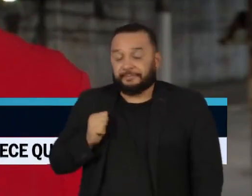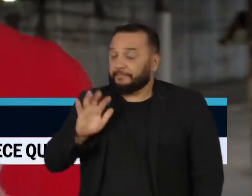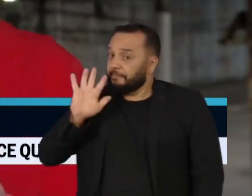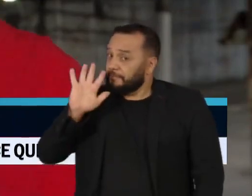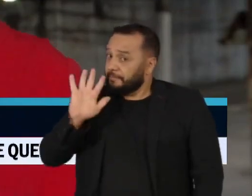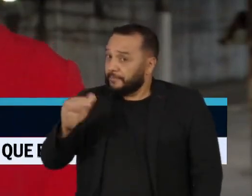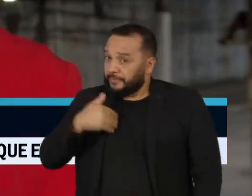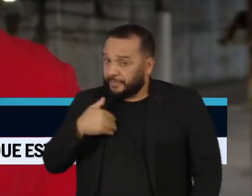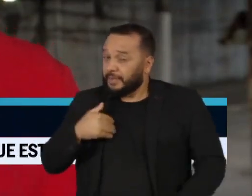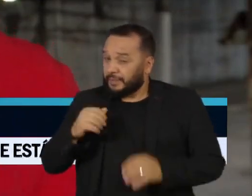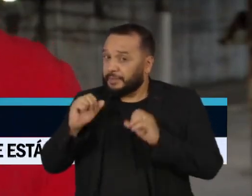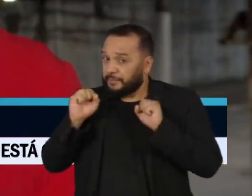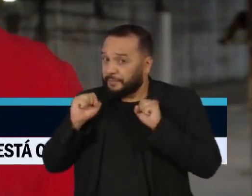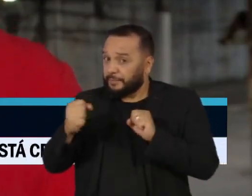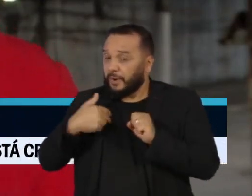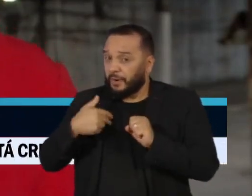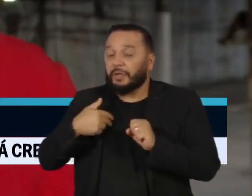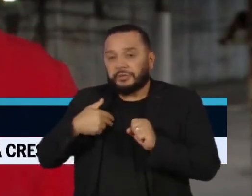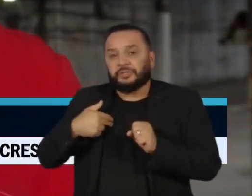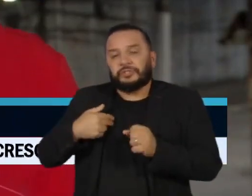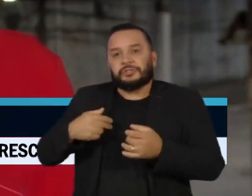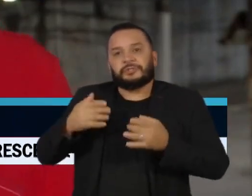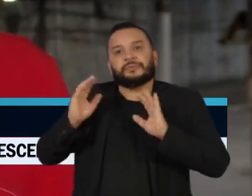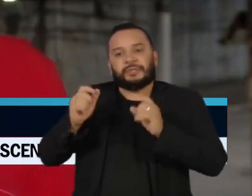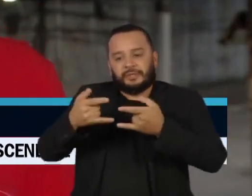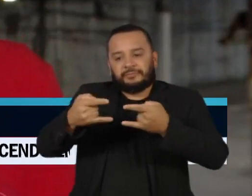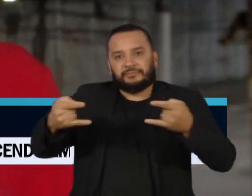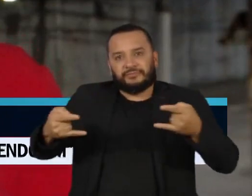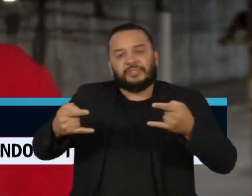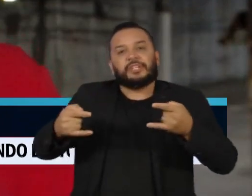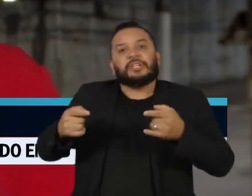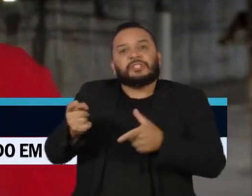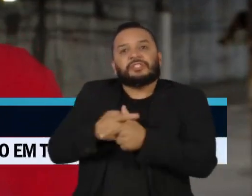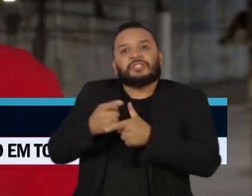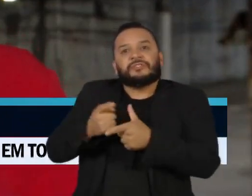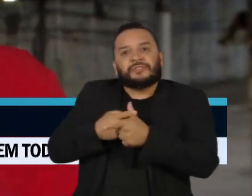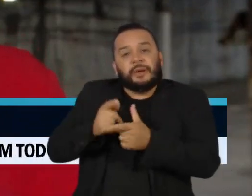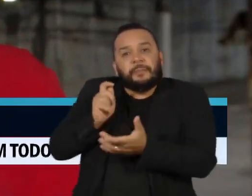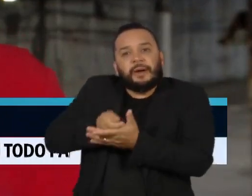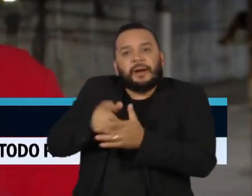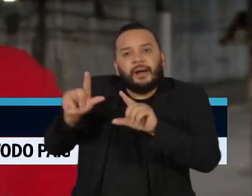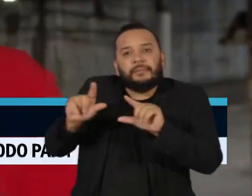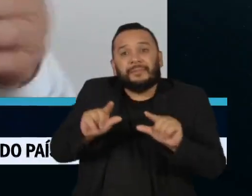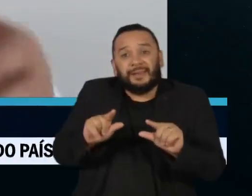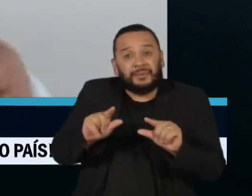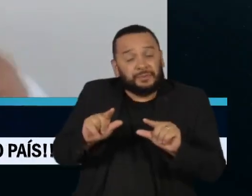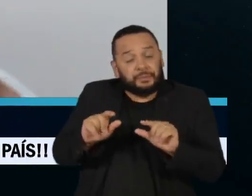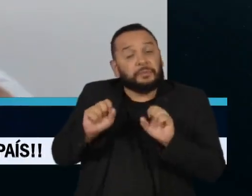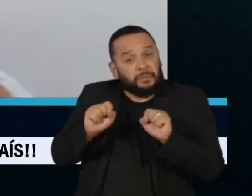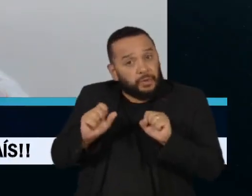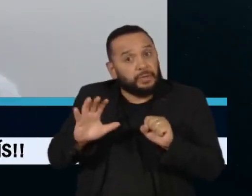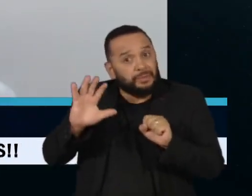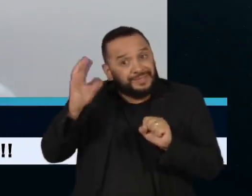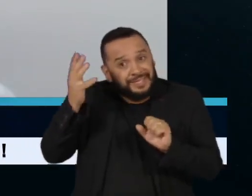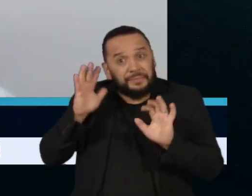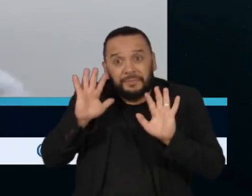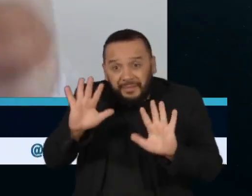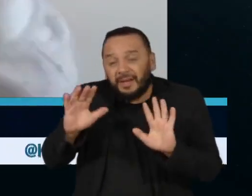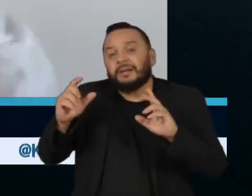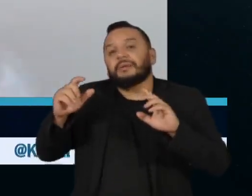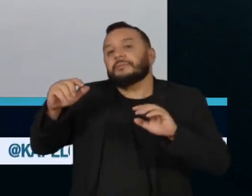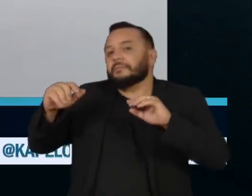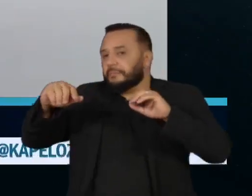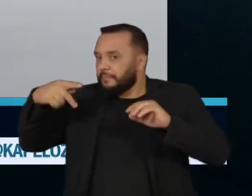conta de luz pode se tornar inviável se os dois países não chegarem a um acordo. São duas questões de Itaipu para